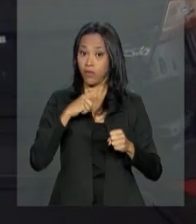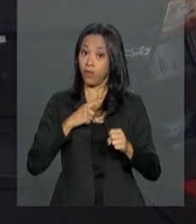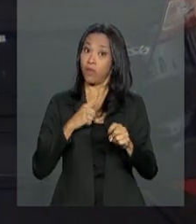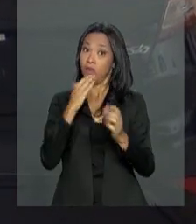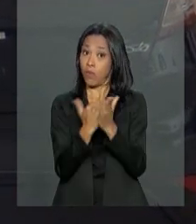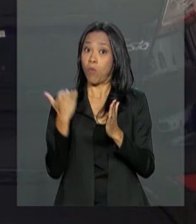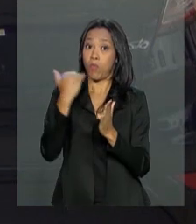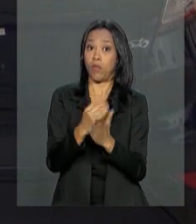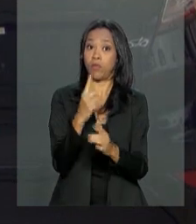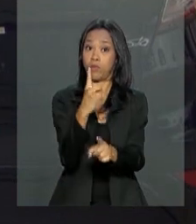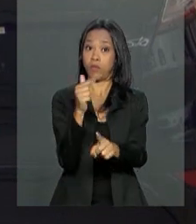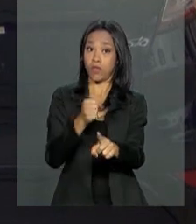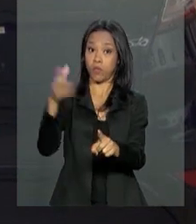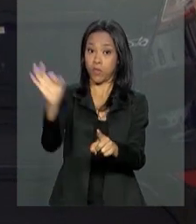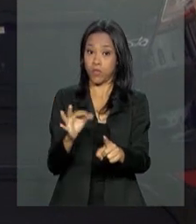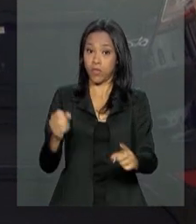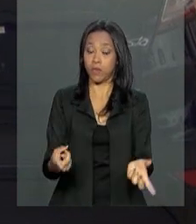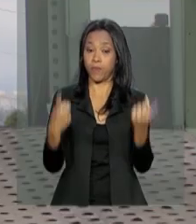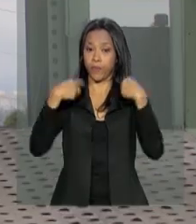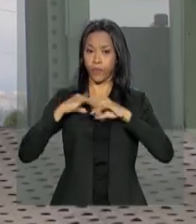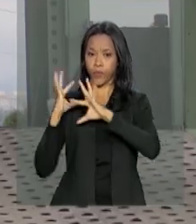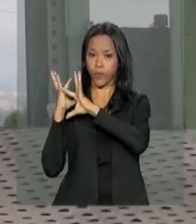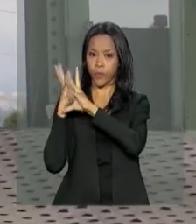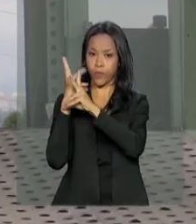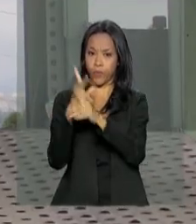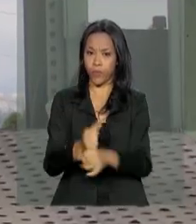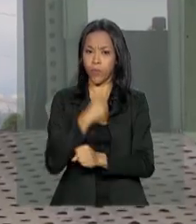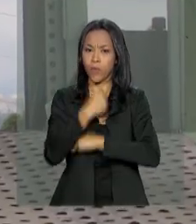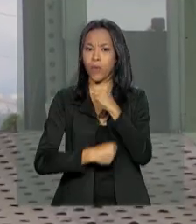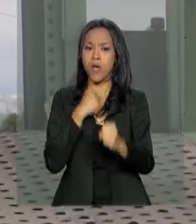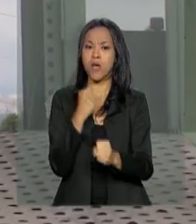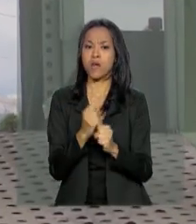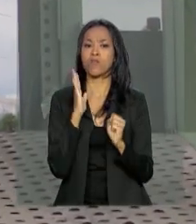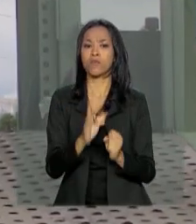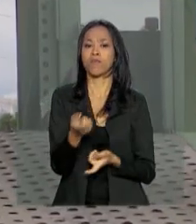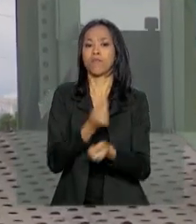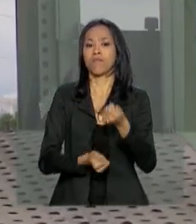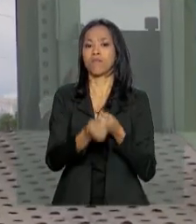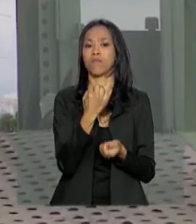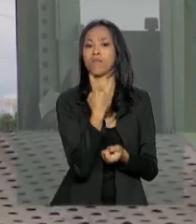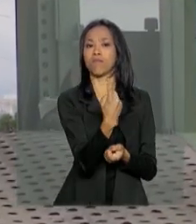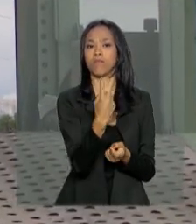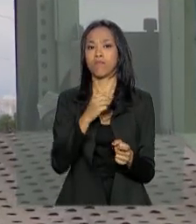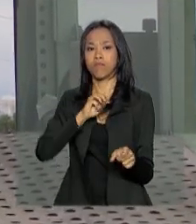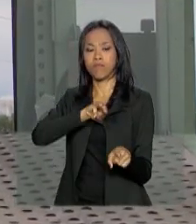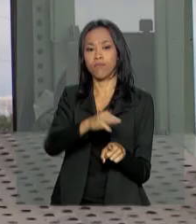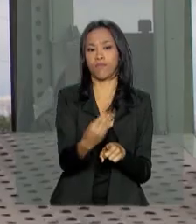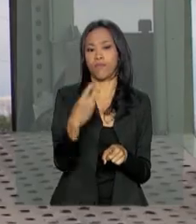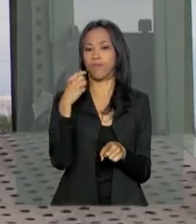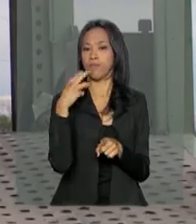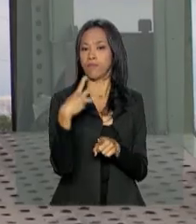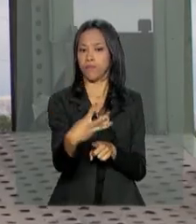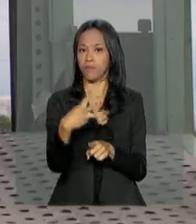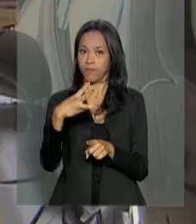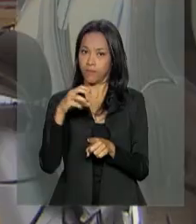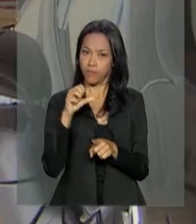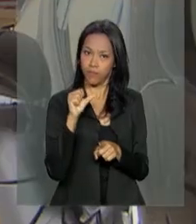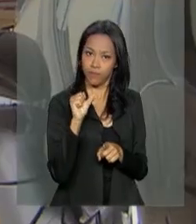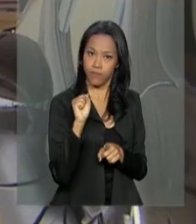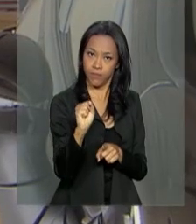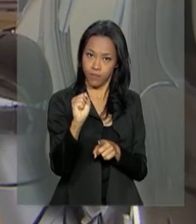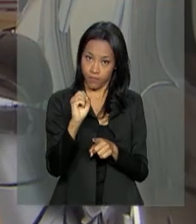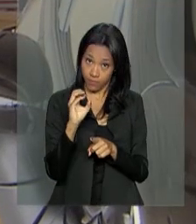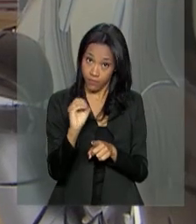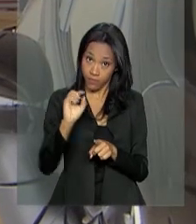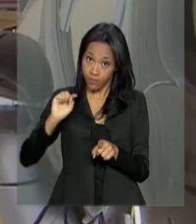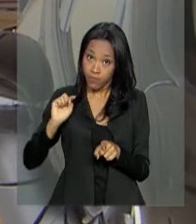No acumulado do ano, o setor já negociou 1,380,000 veículos, uma